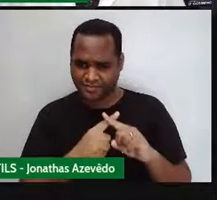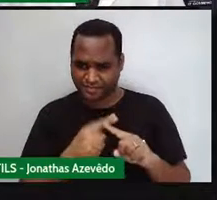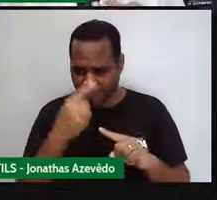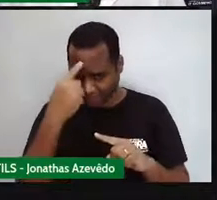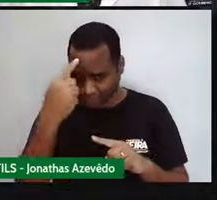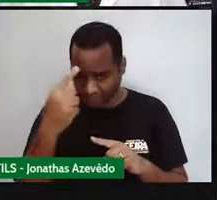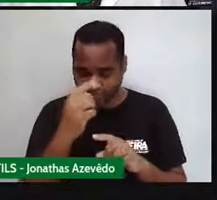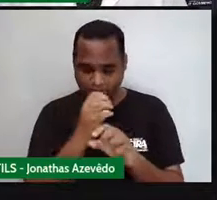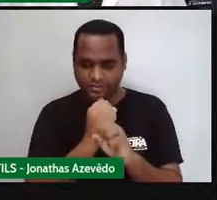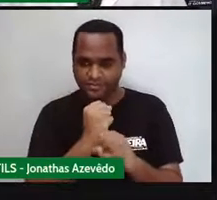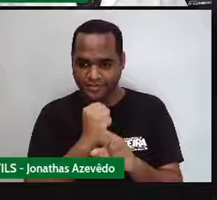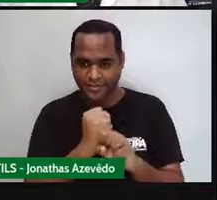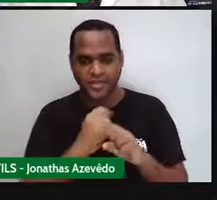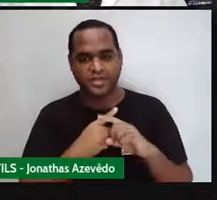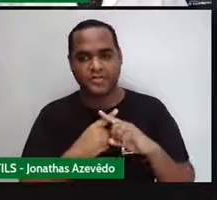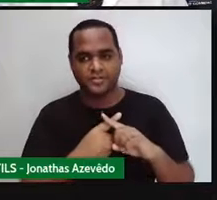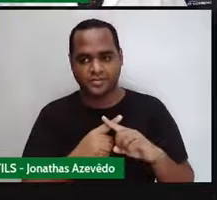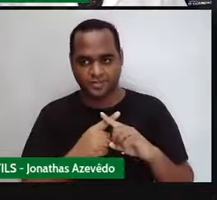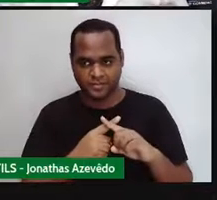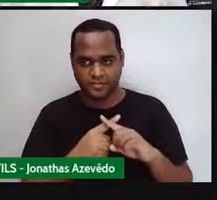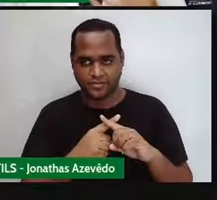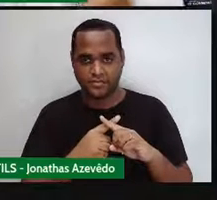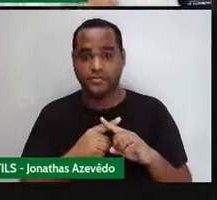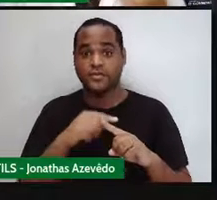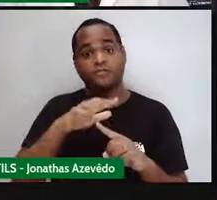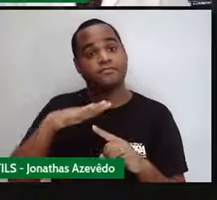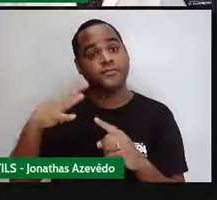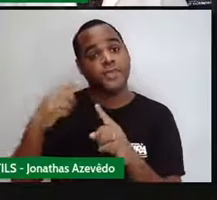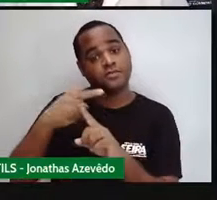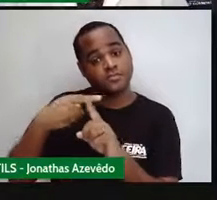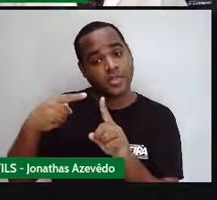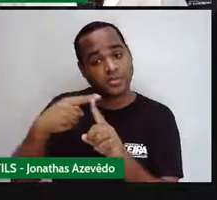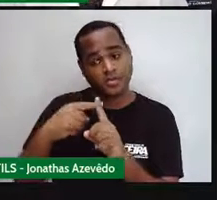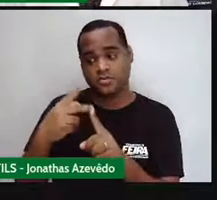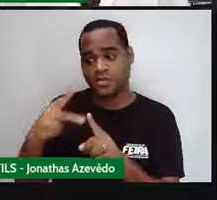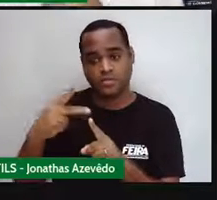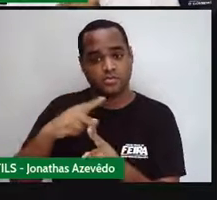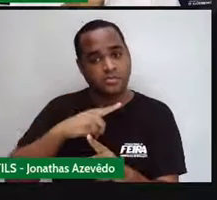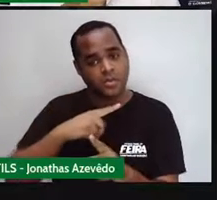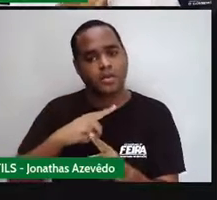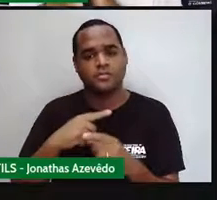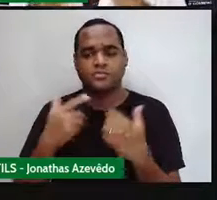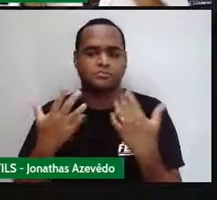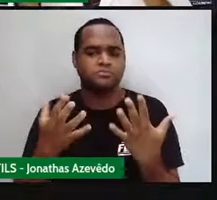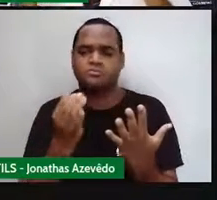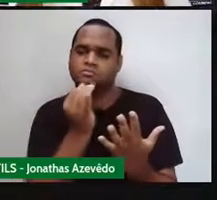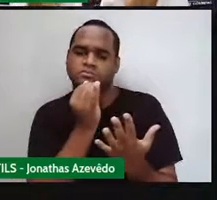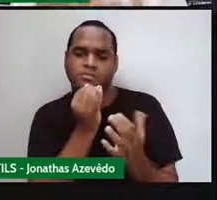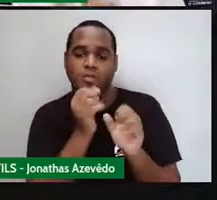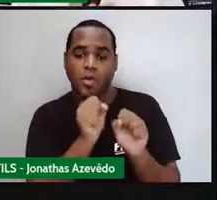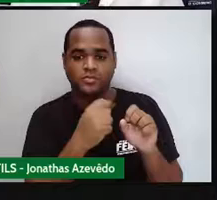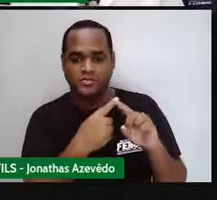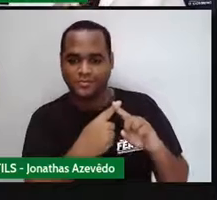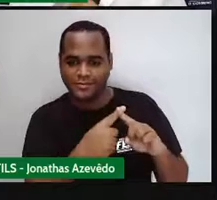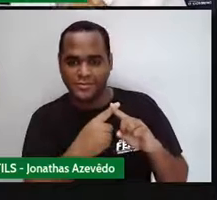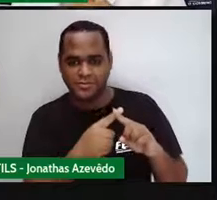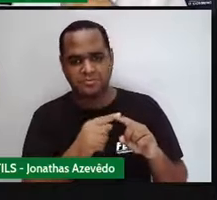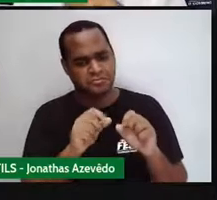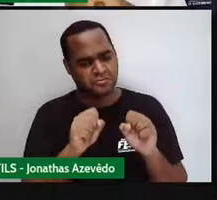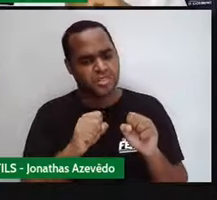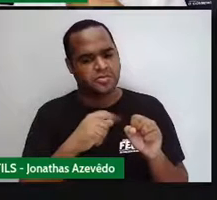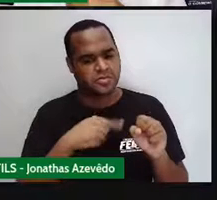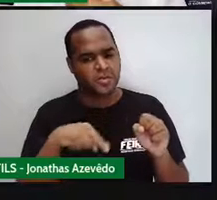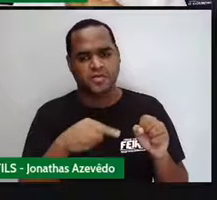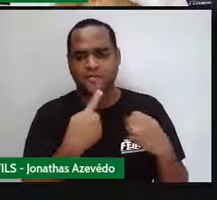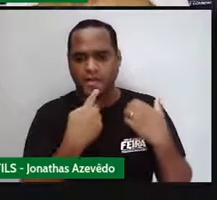da conta de vezes. Bacana. Então, metade do produto, ou seja, vai ter uma multiplicação, já que a gente está